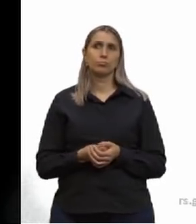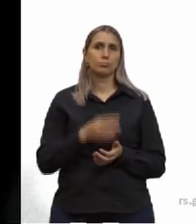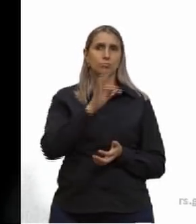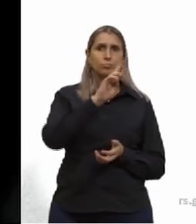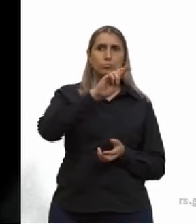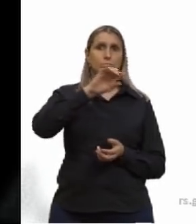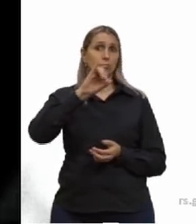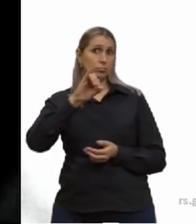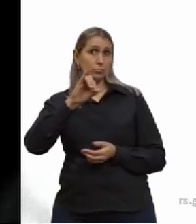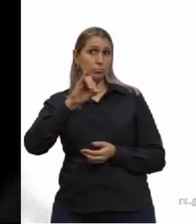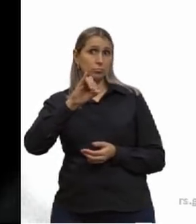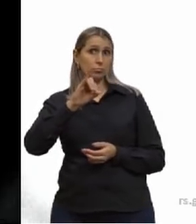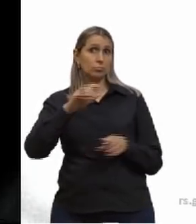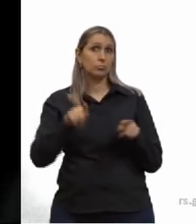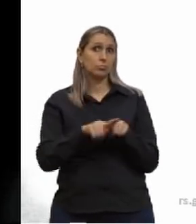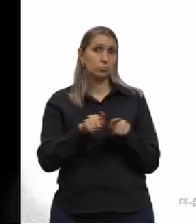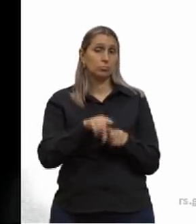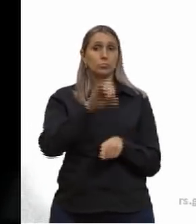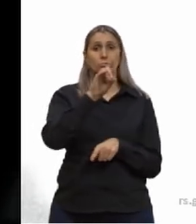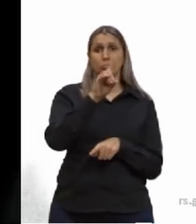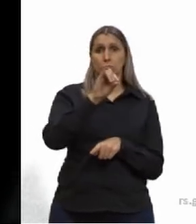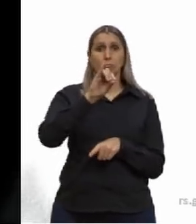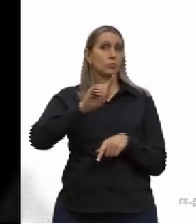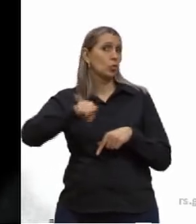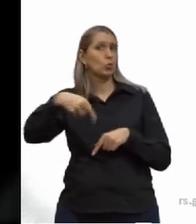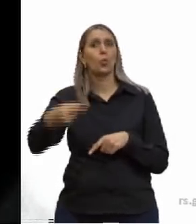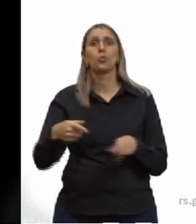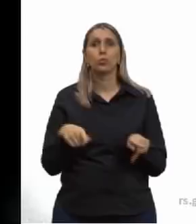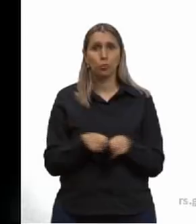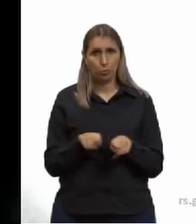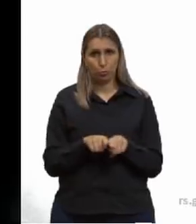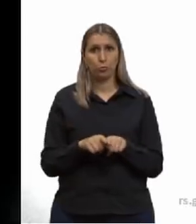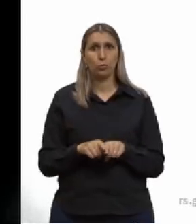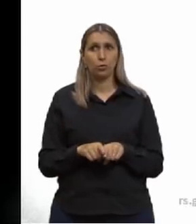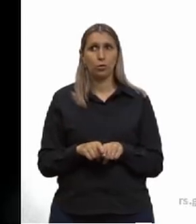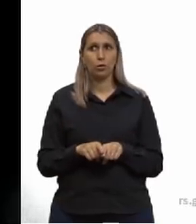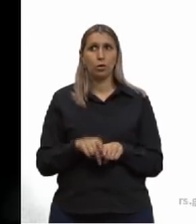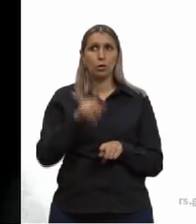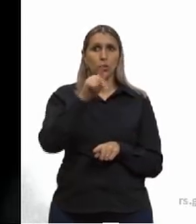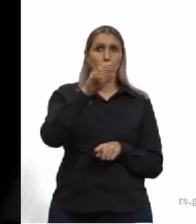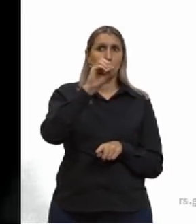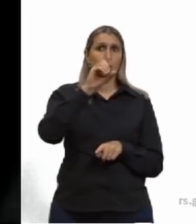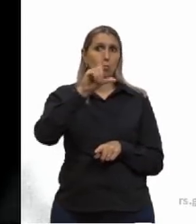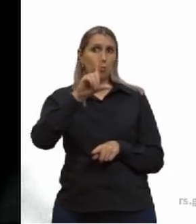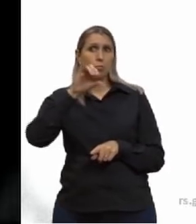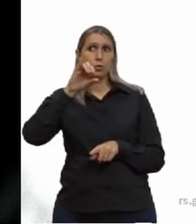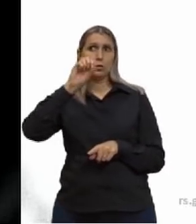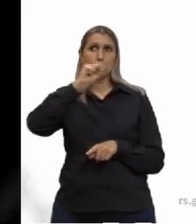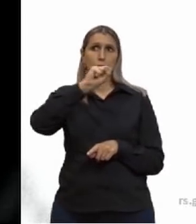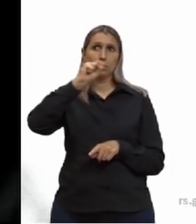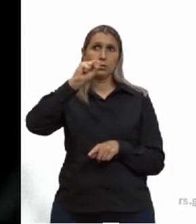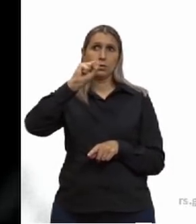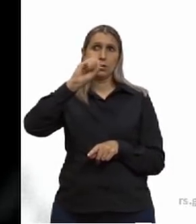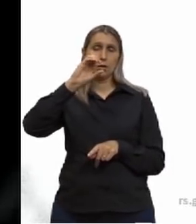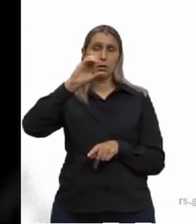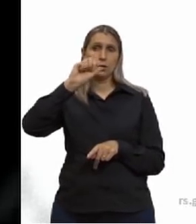Trissacarídeos também, não só de outros oligosacarídeos. e os polissacarídeos, que vão ser, então,